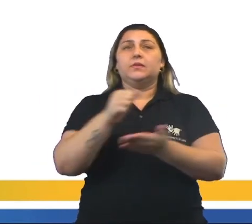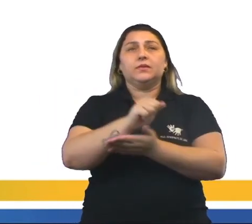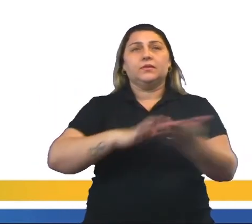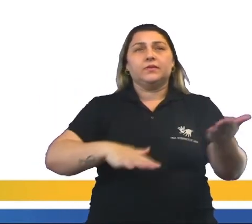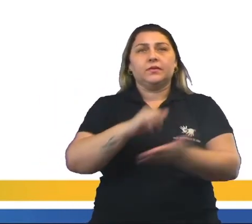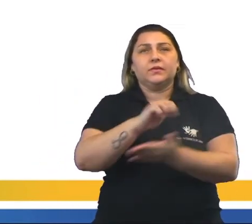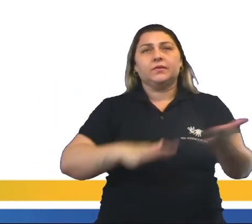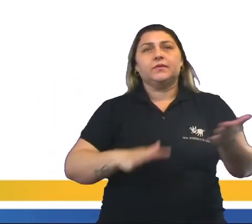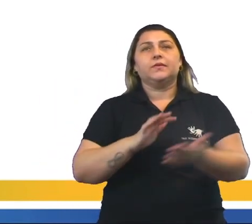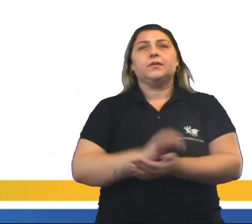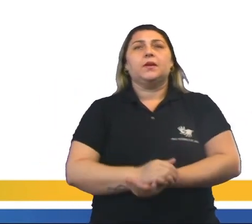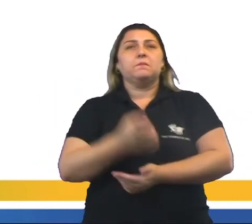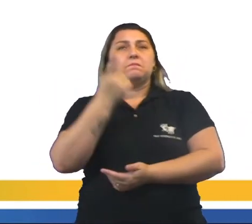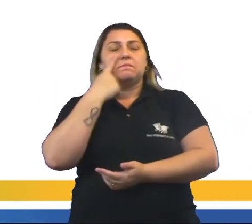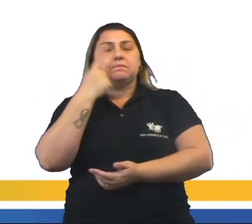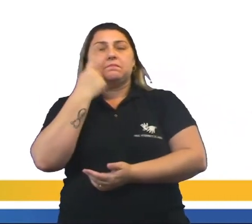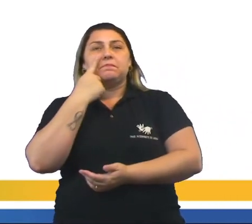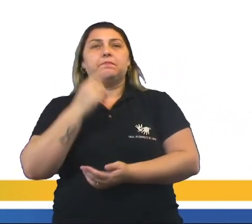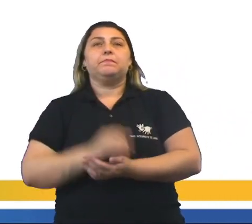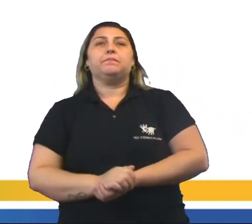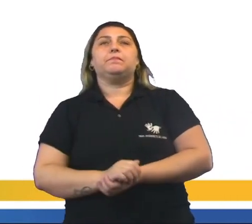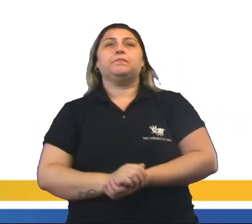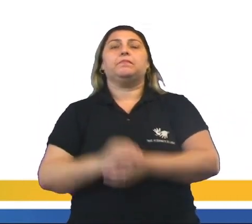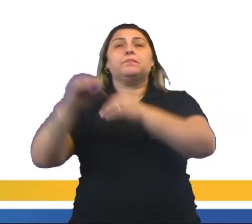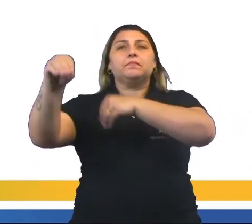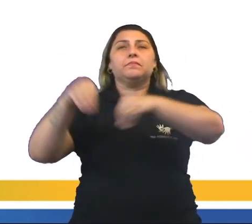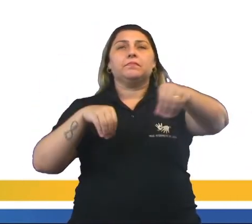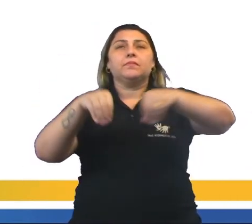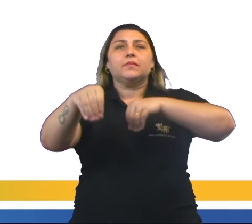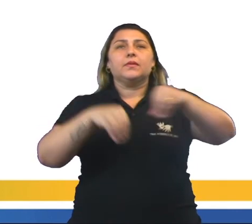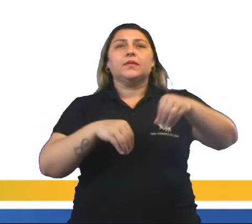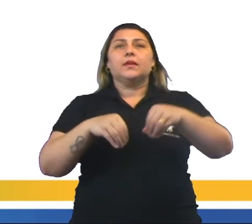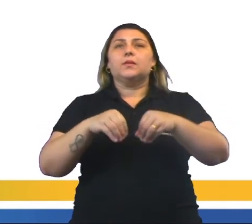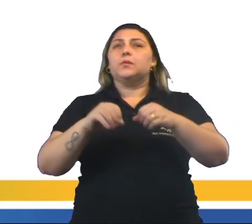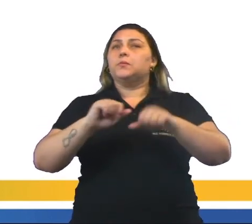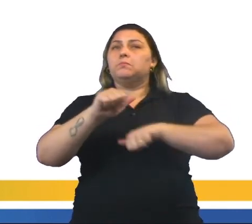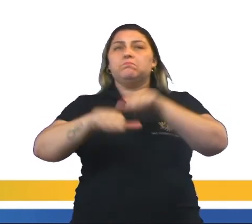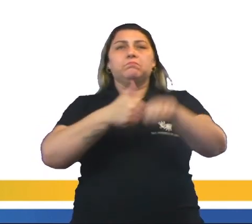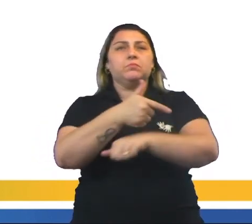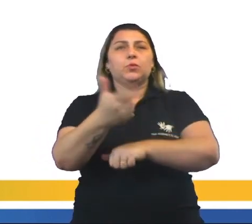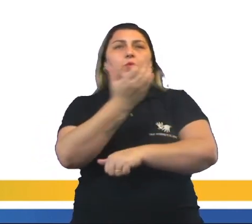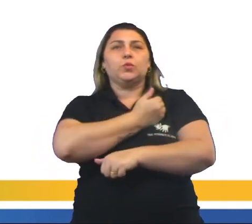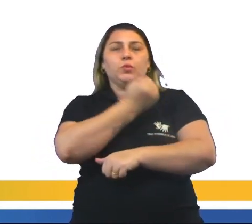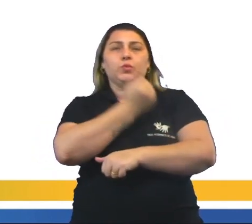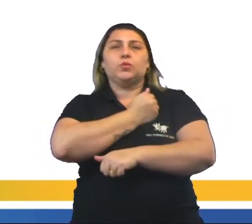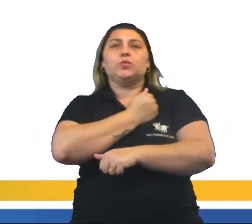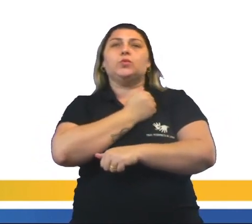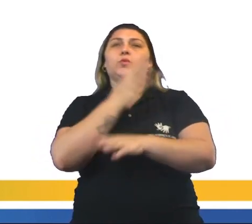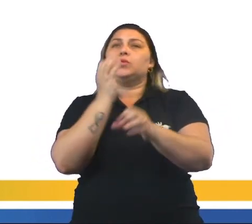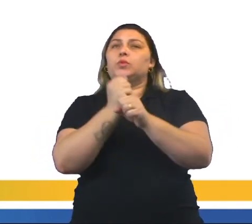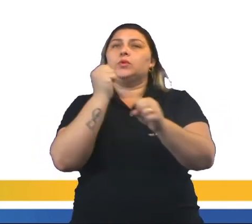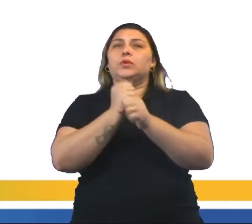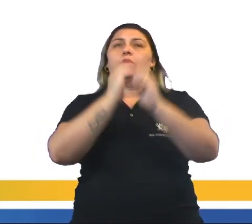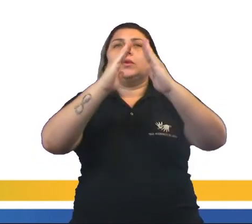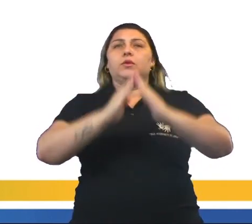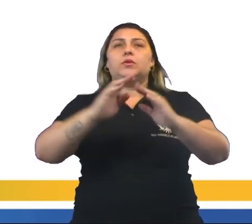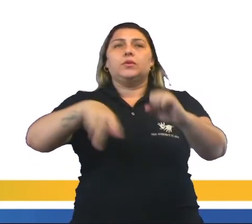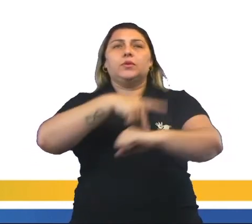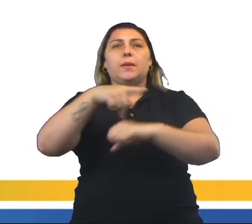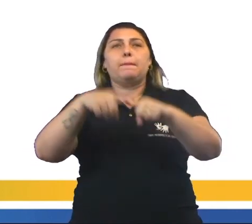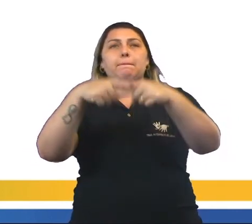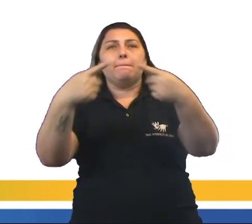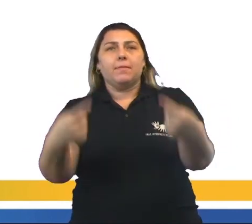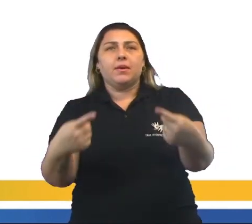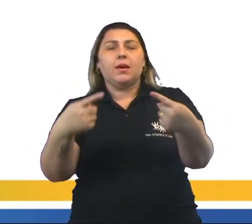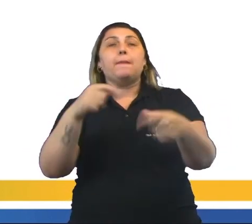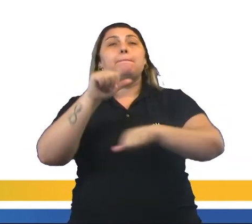exercitando. Presta bem atenção. Tal deslocamento não provoca modificações no número total de habitantes de um país. Porém,